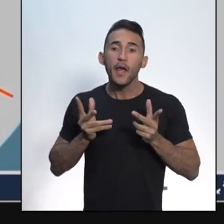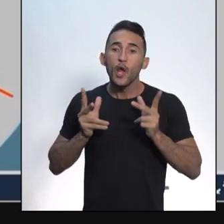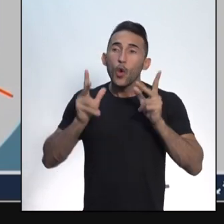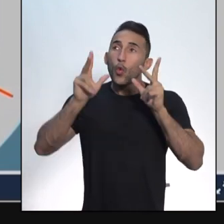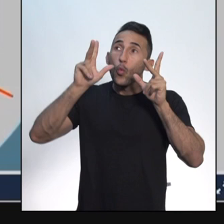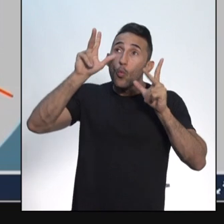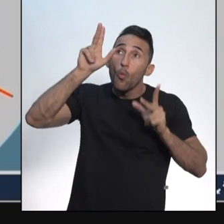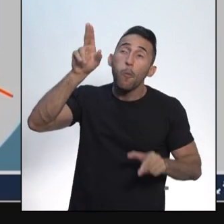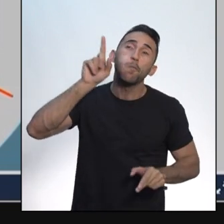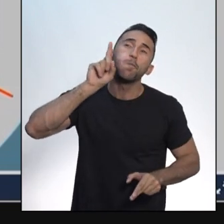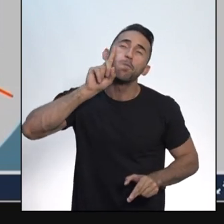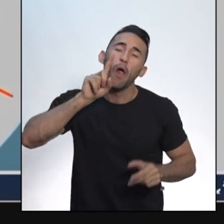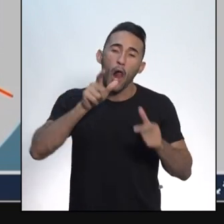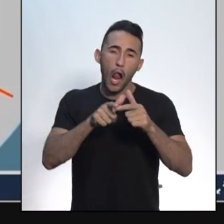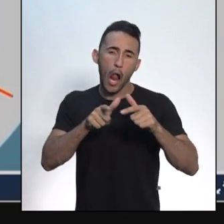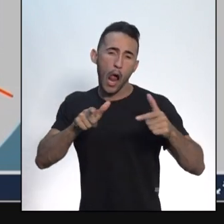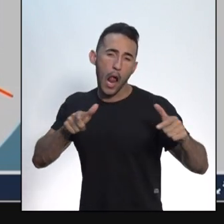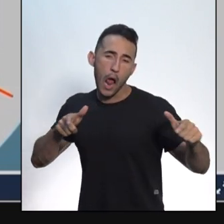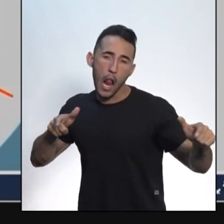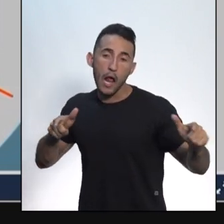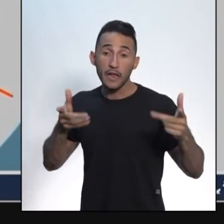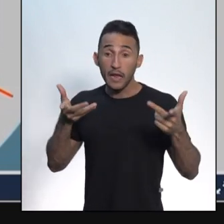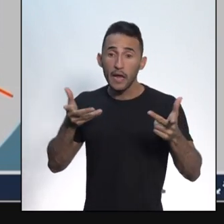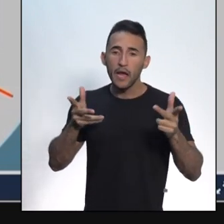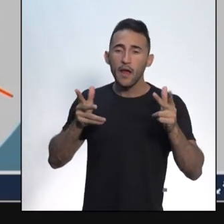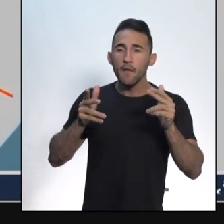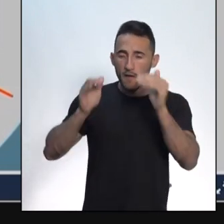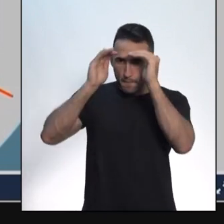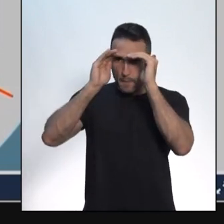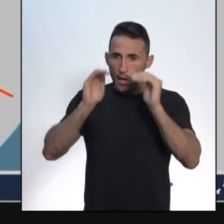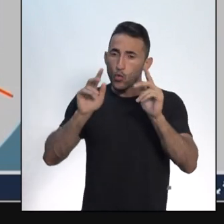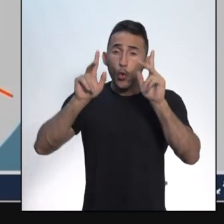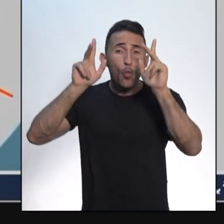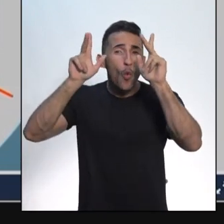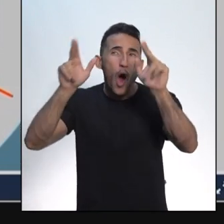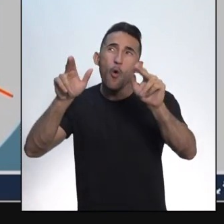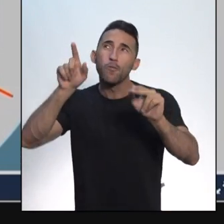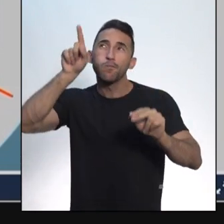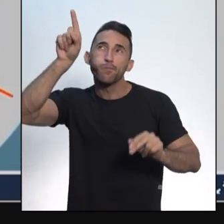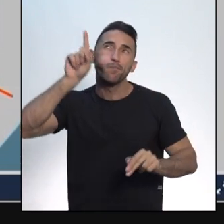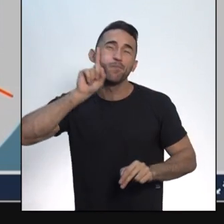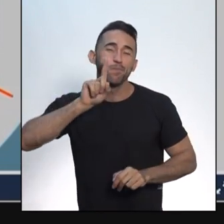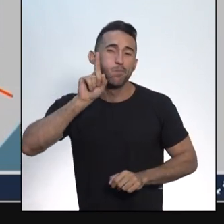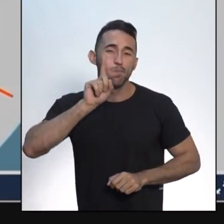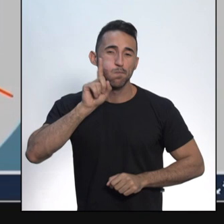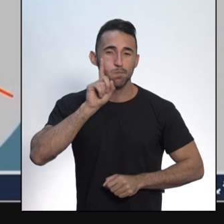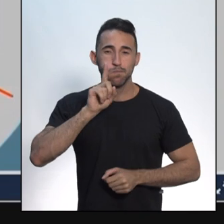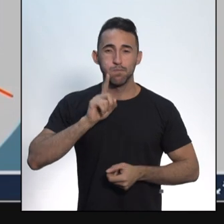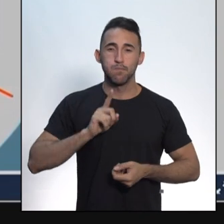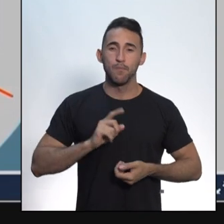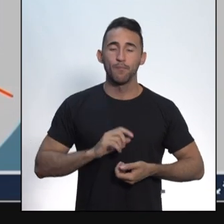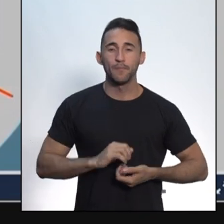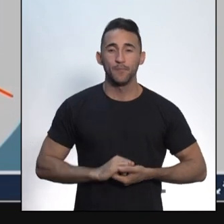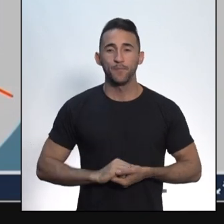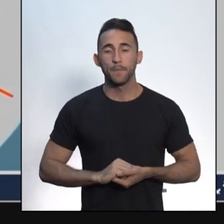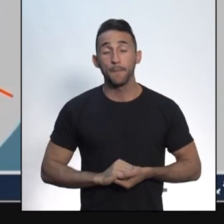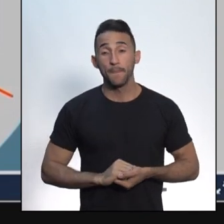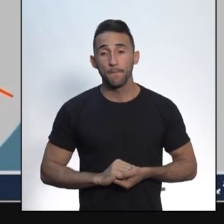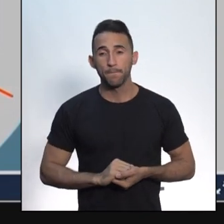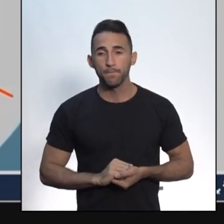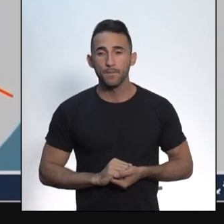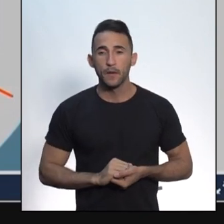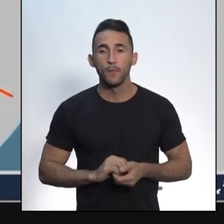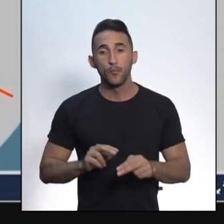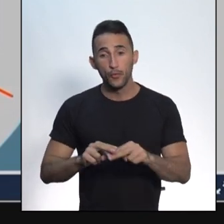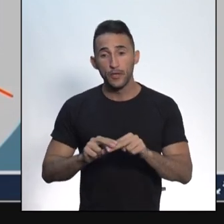que o Brasil fosse respeitado, que o Brasil fosse uma grande nação, tal qual os Estados Unidos da América. Então, este